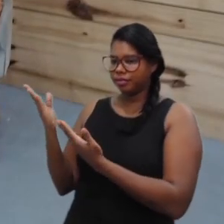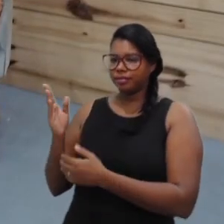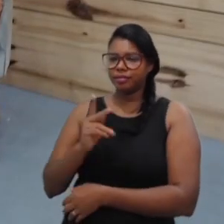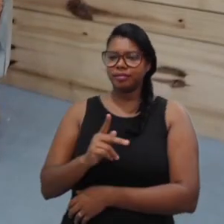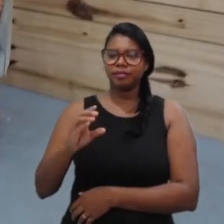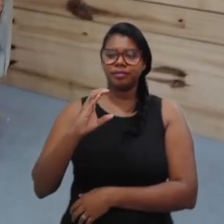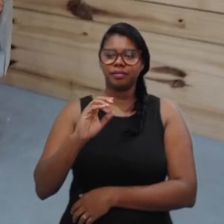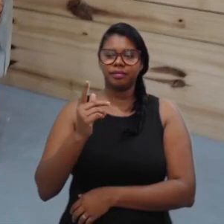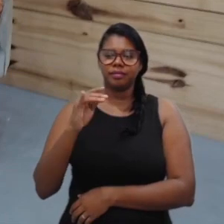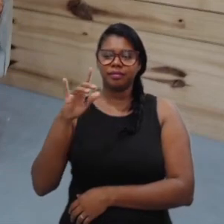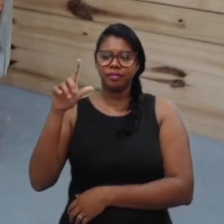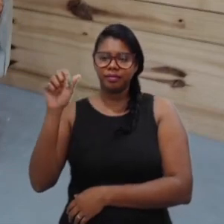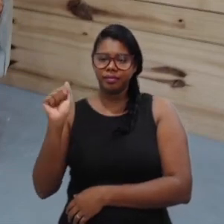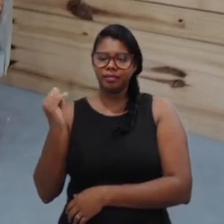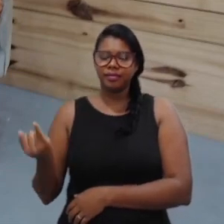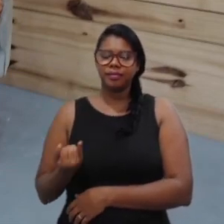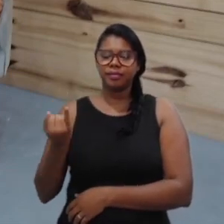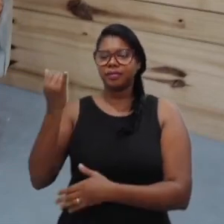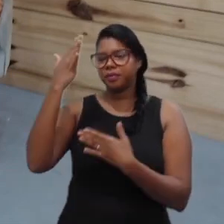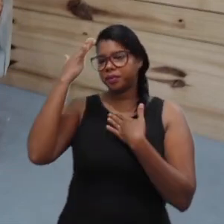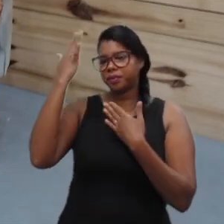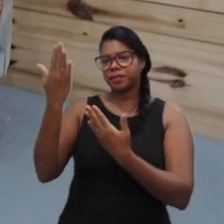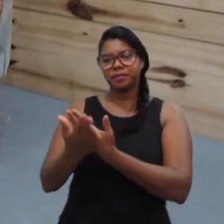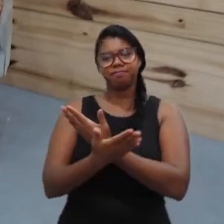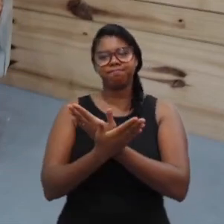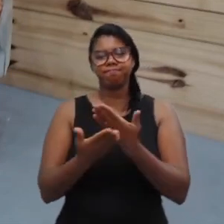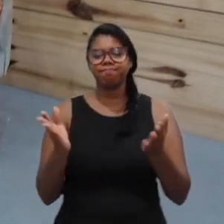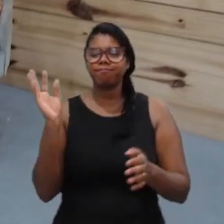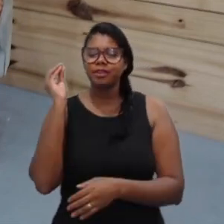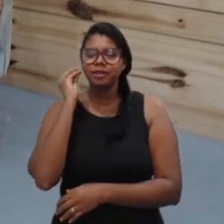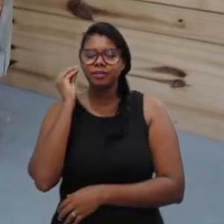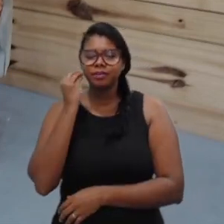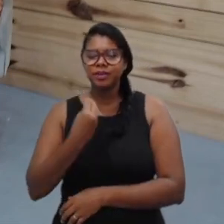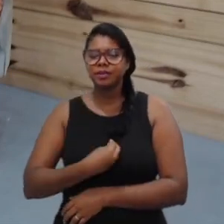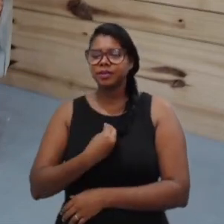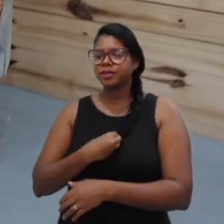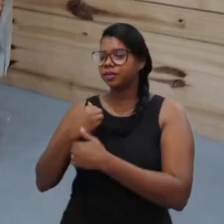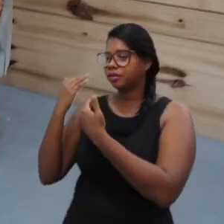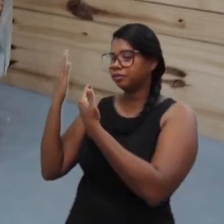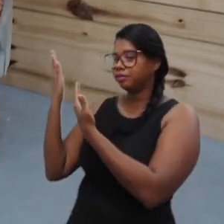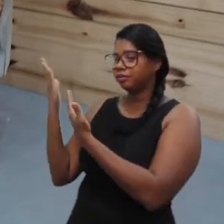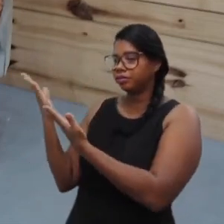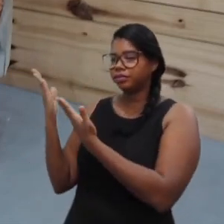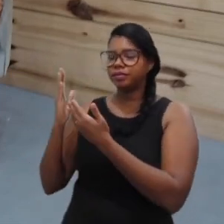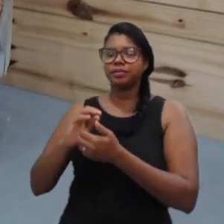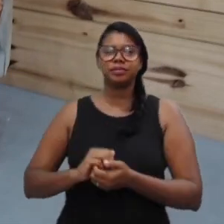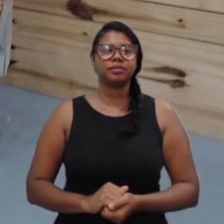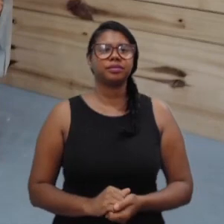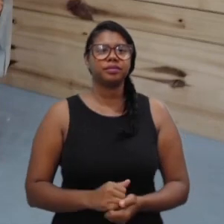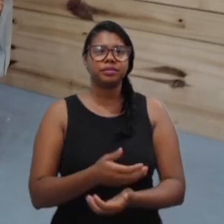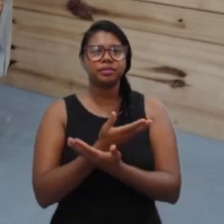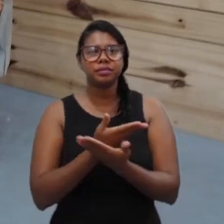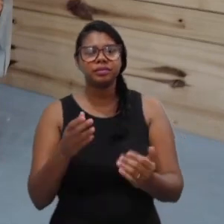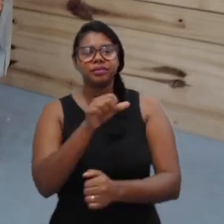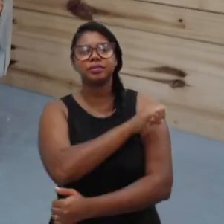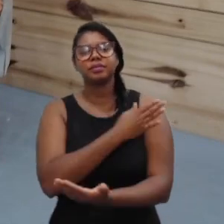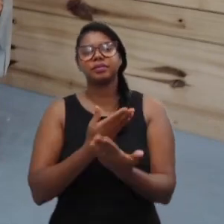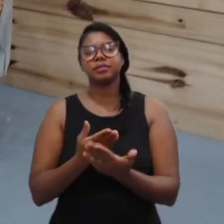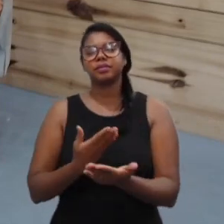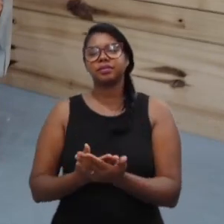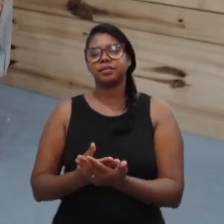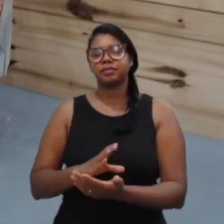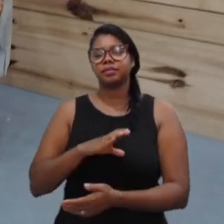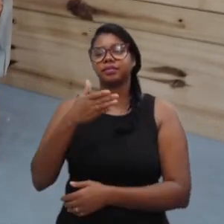É muito importante agradecer a todos pela experiência vasta que ela tem, e dizer para vocês que tomar decisões,